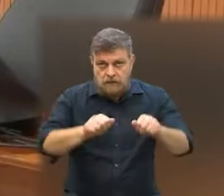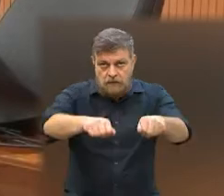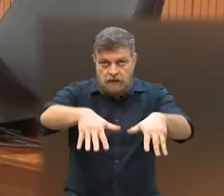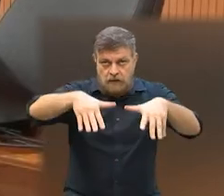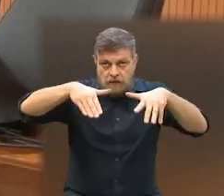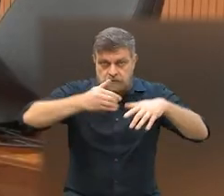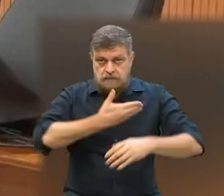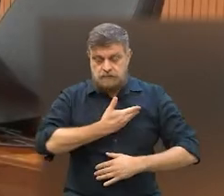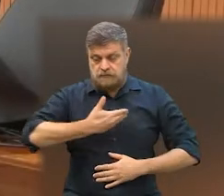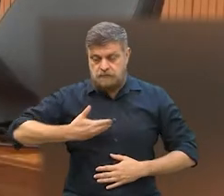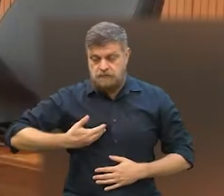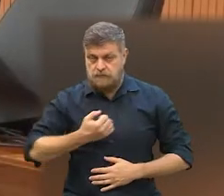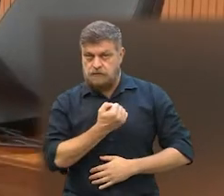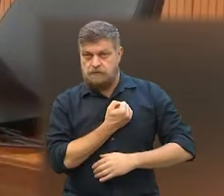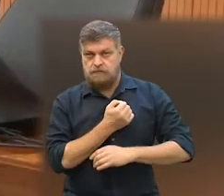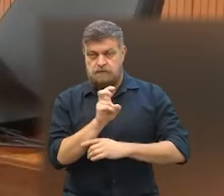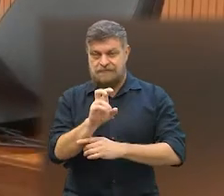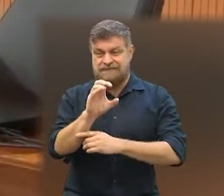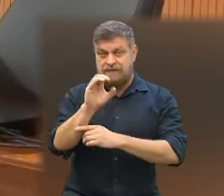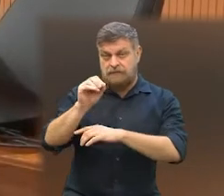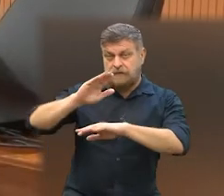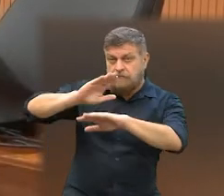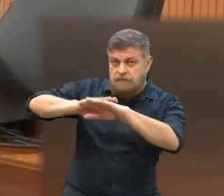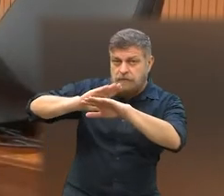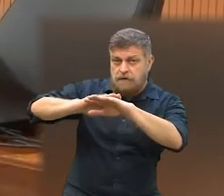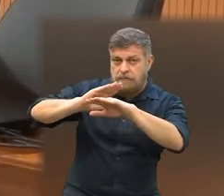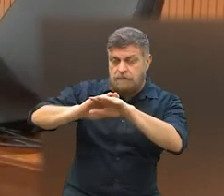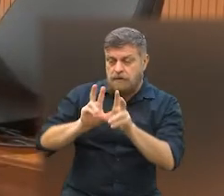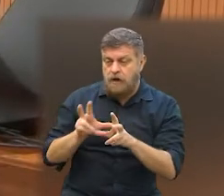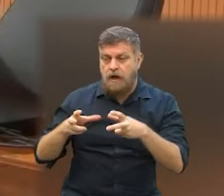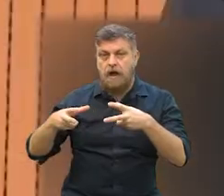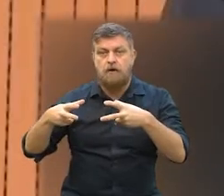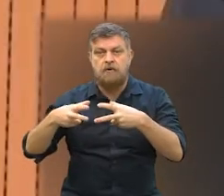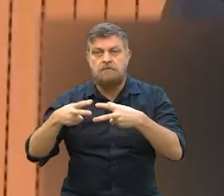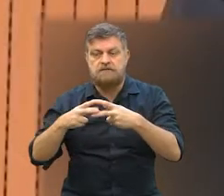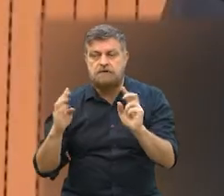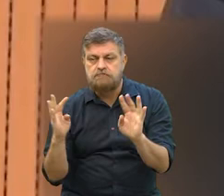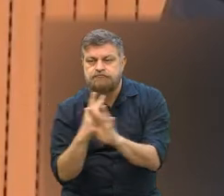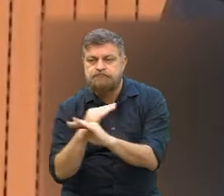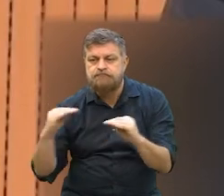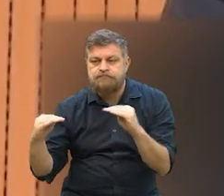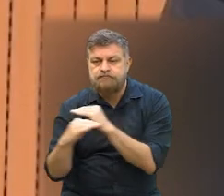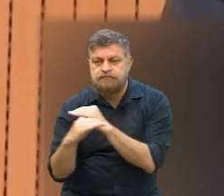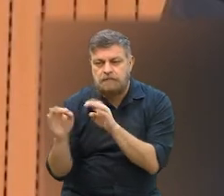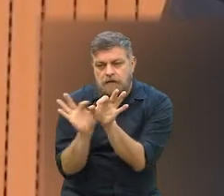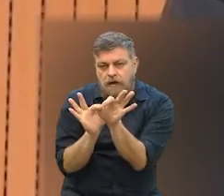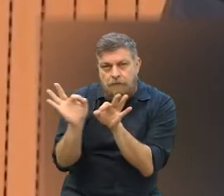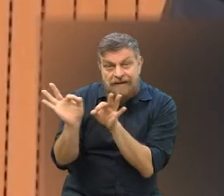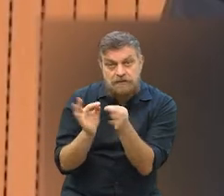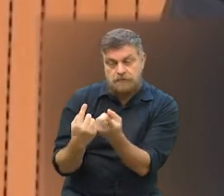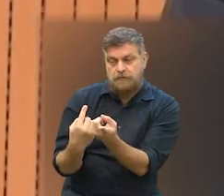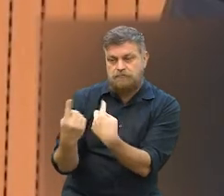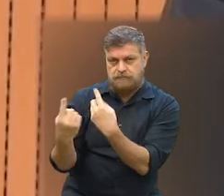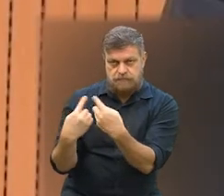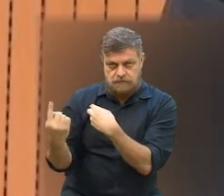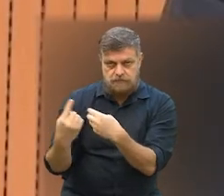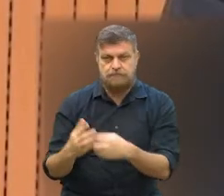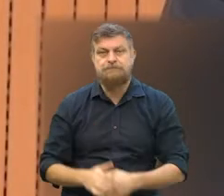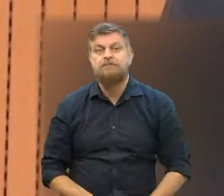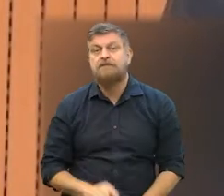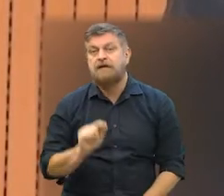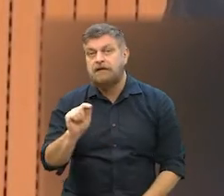A audiência pública de número 50 foi realizada por meio da Comissão de Mobilidade Urbana e Planejamento Viário.